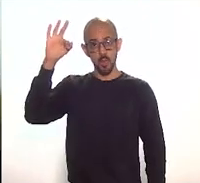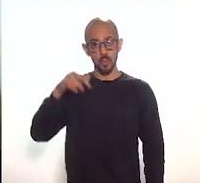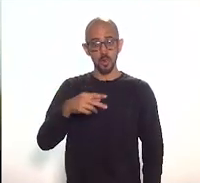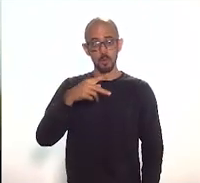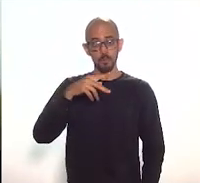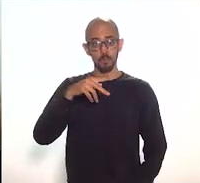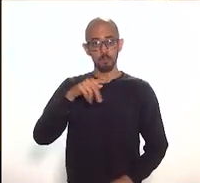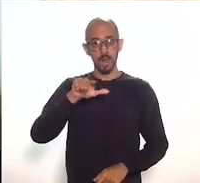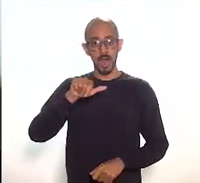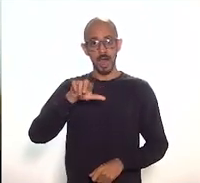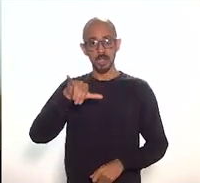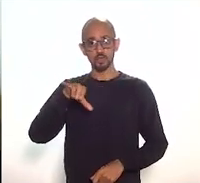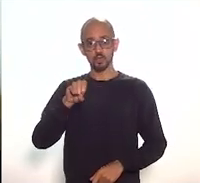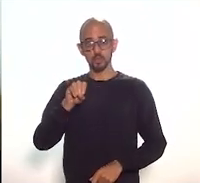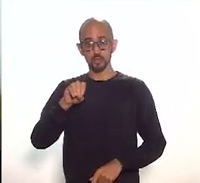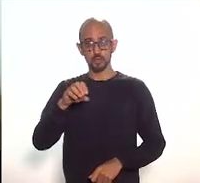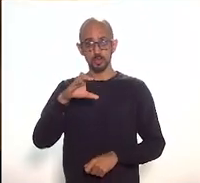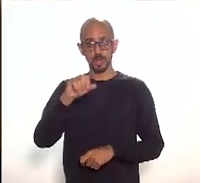é a sede